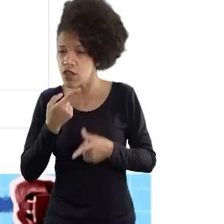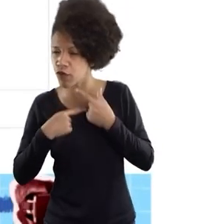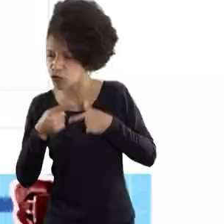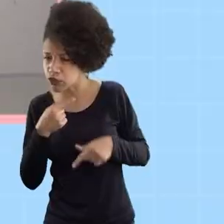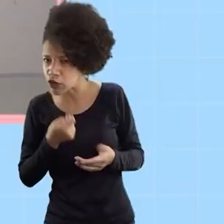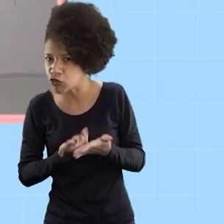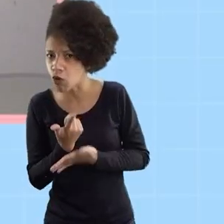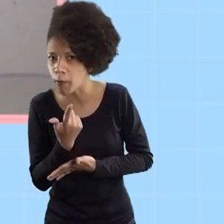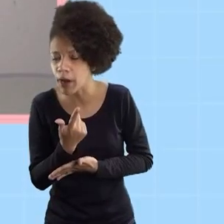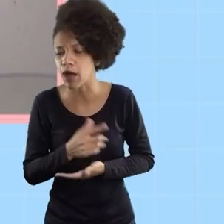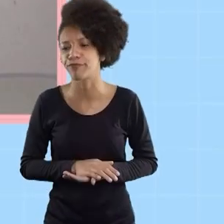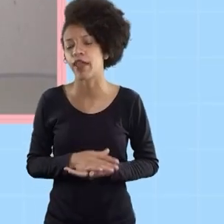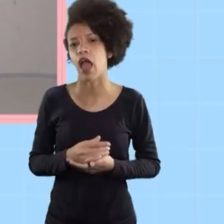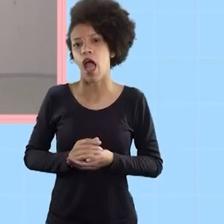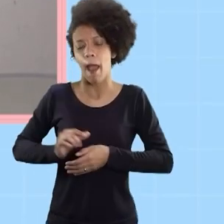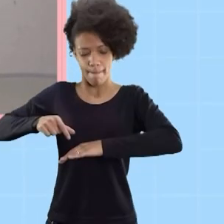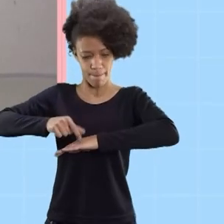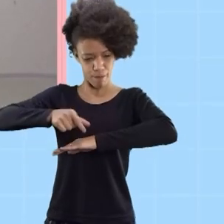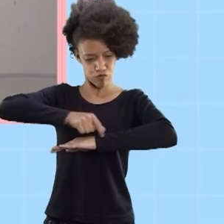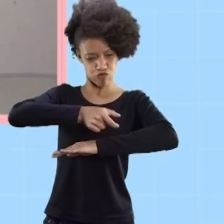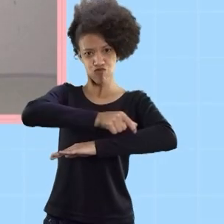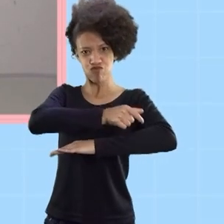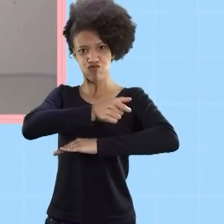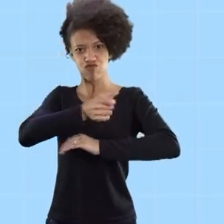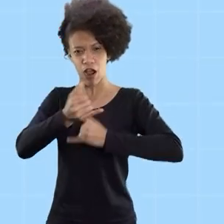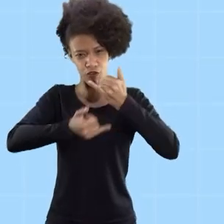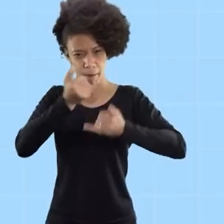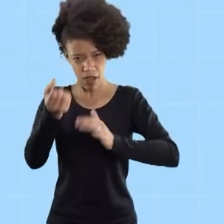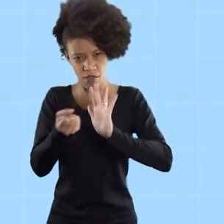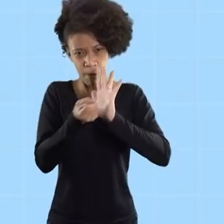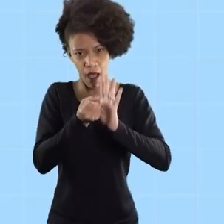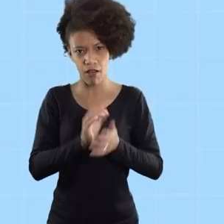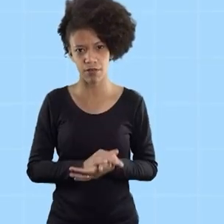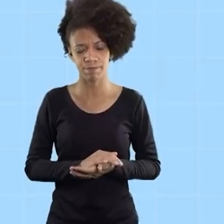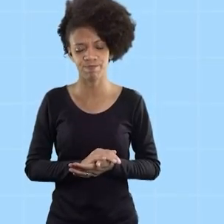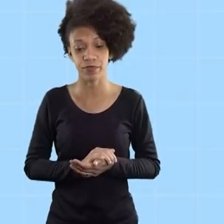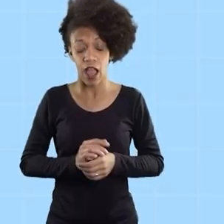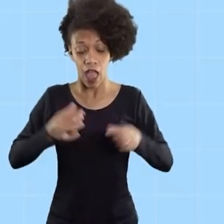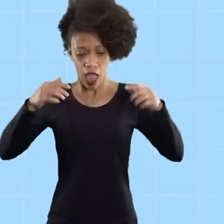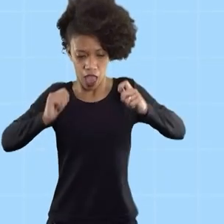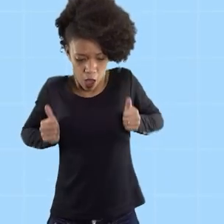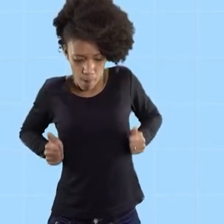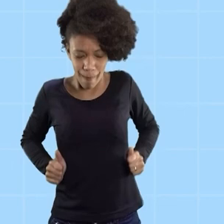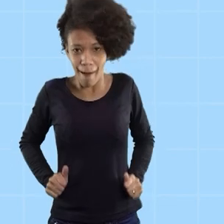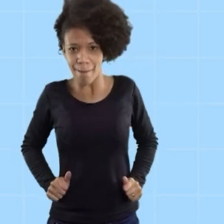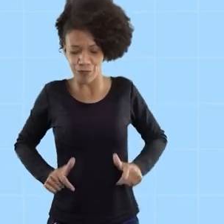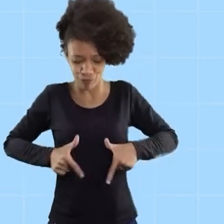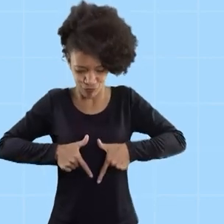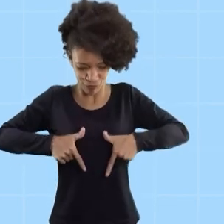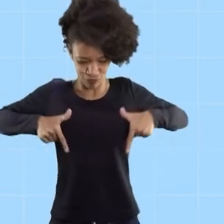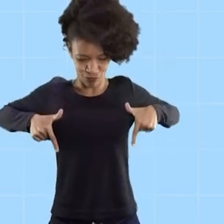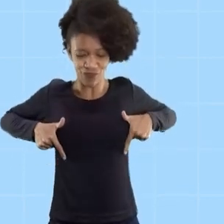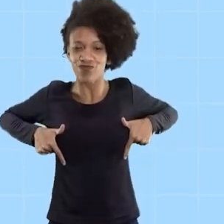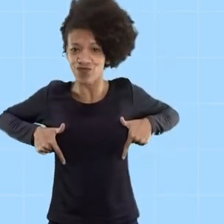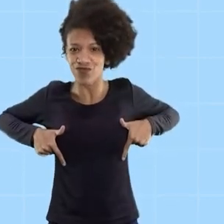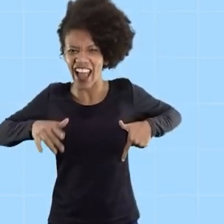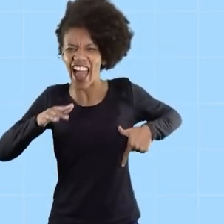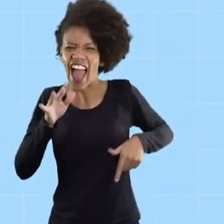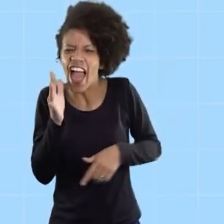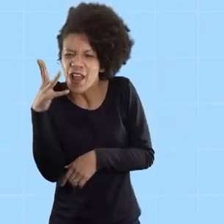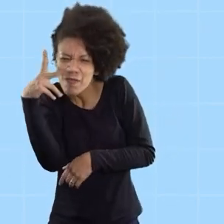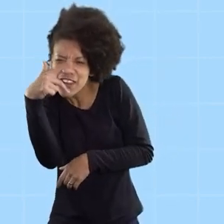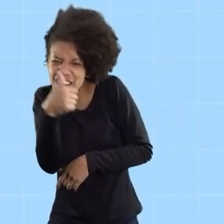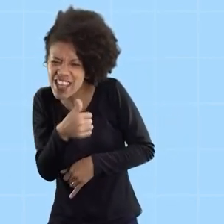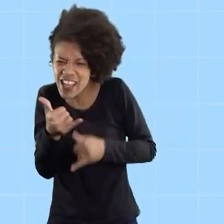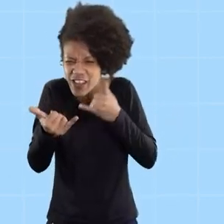de comprar? a pista de carlinhos de arroz de wheels era uma blusa de um canal que aí ela era uma bonita do